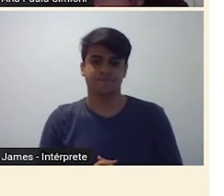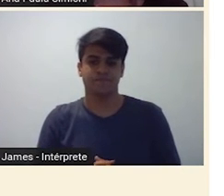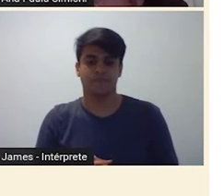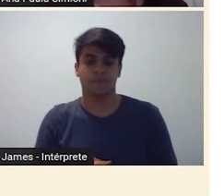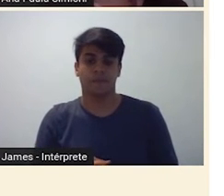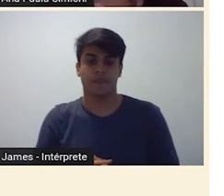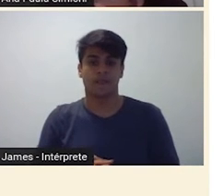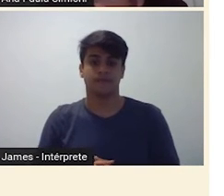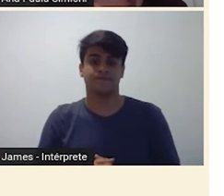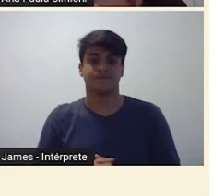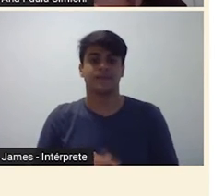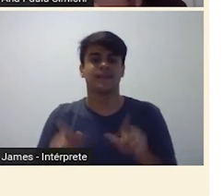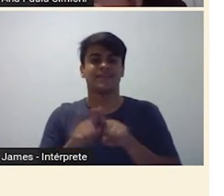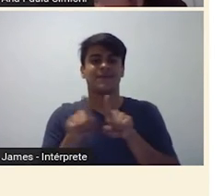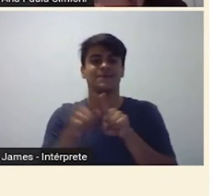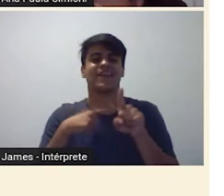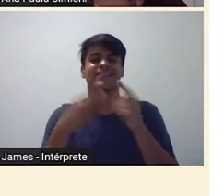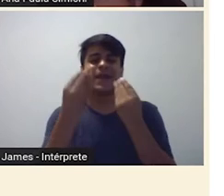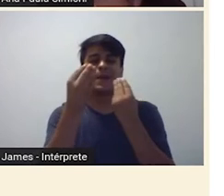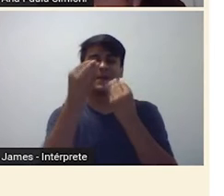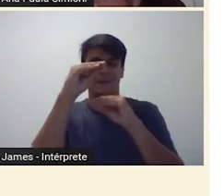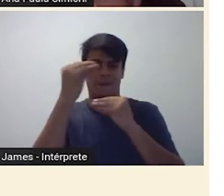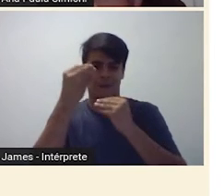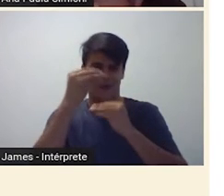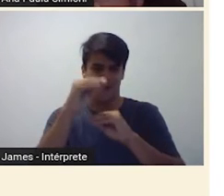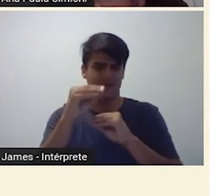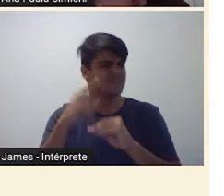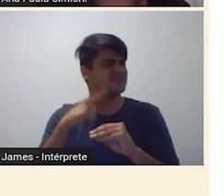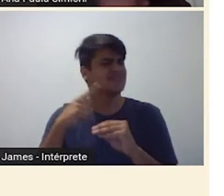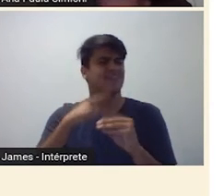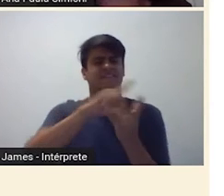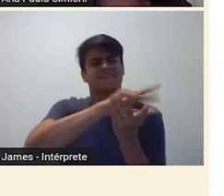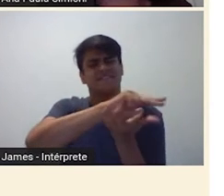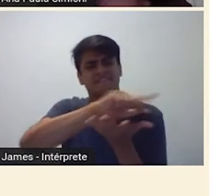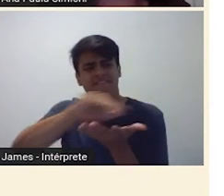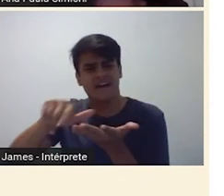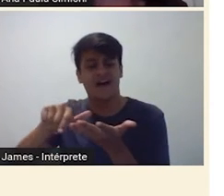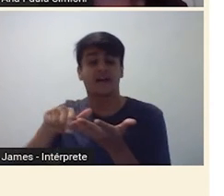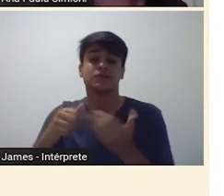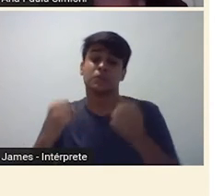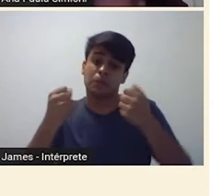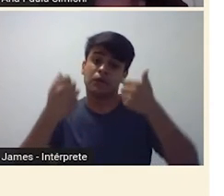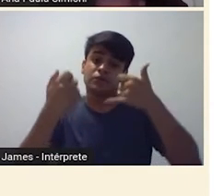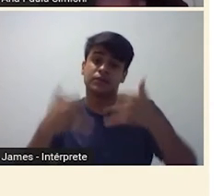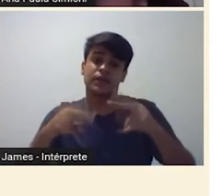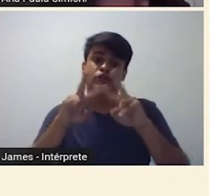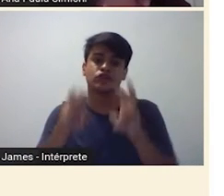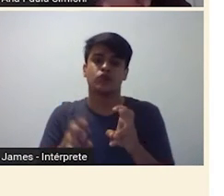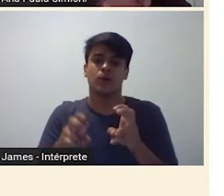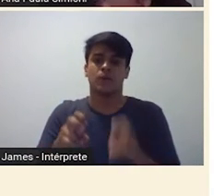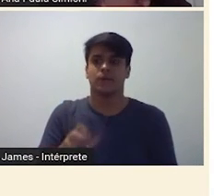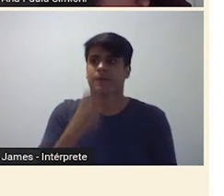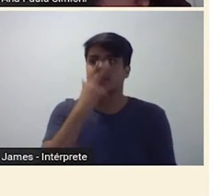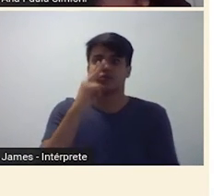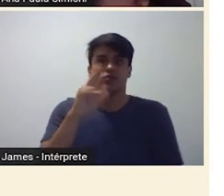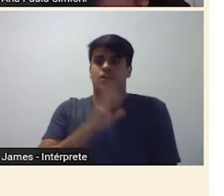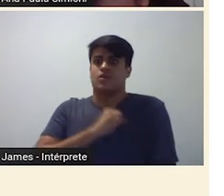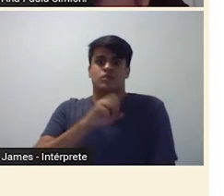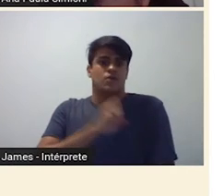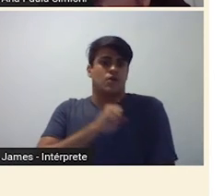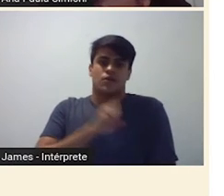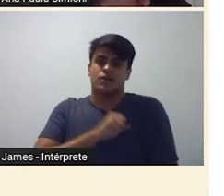nos blogs, quando a gente vai para a internet, tem muitos blogs, a gente pode quase falar de uma Tarsilomania, como se falar da